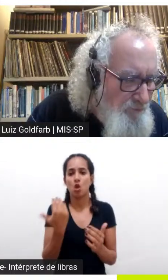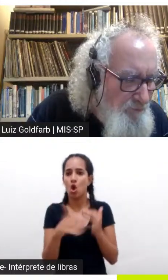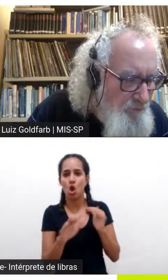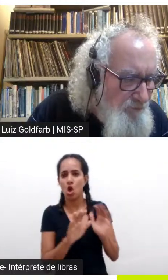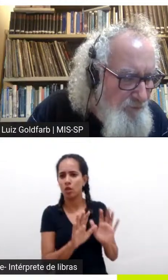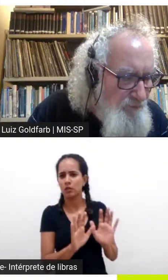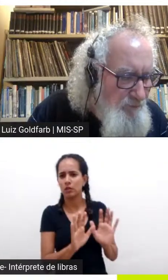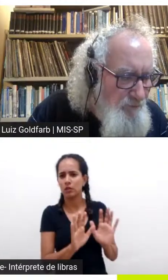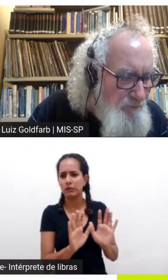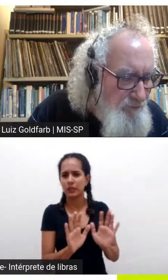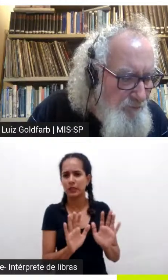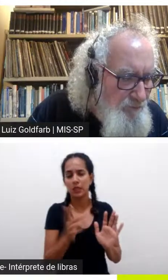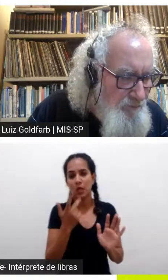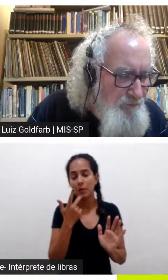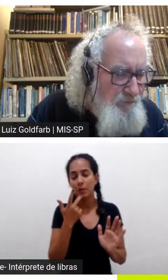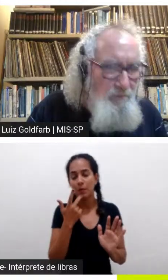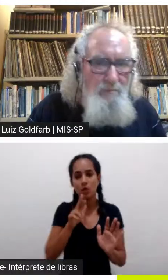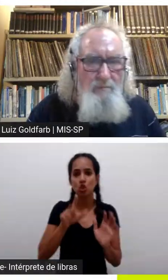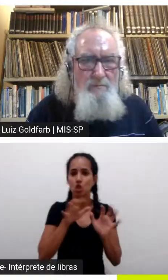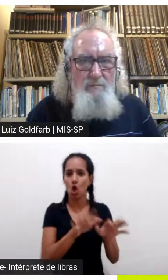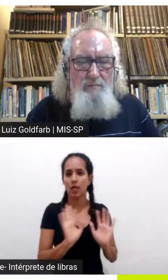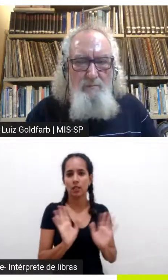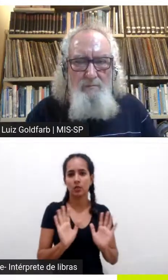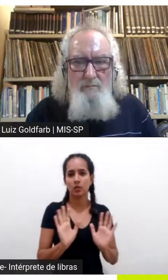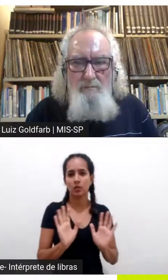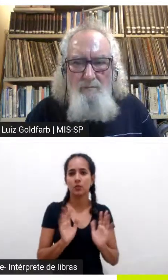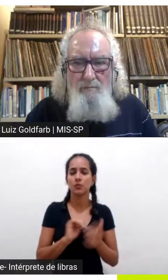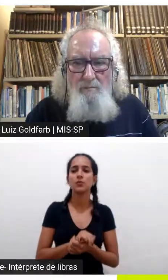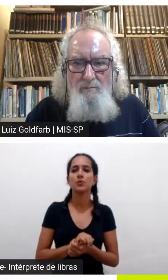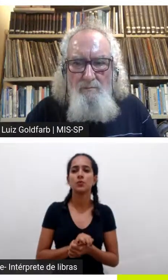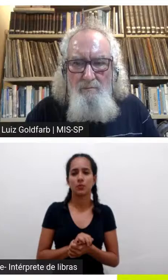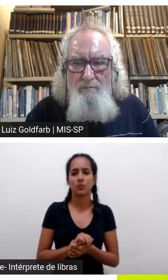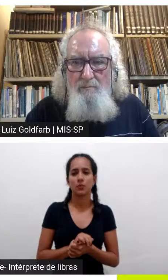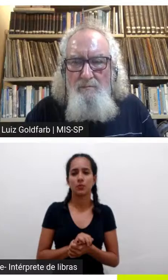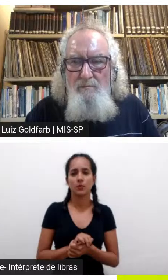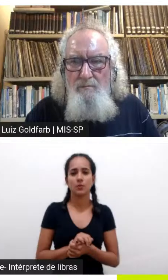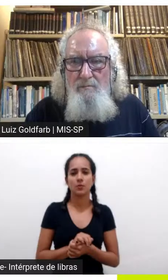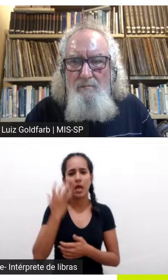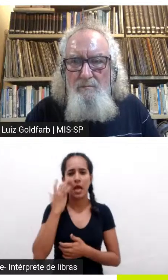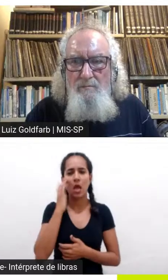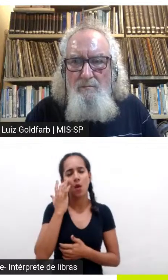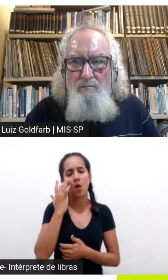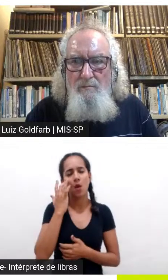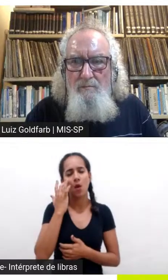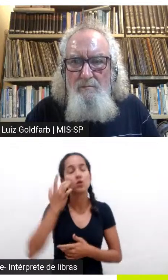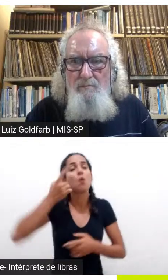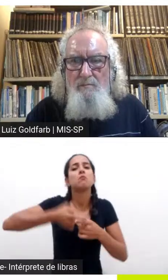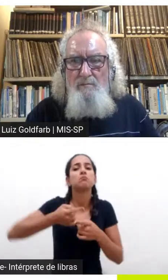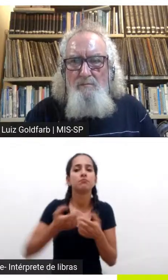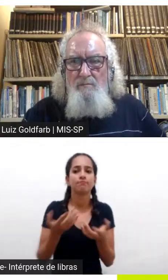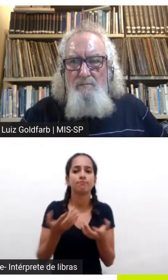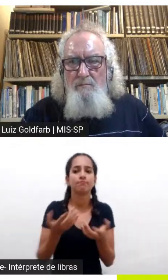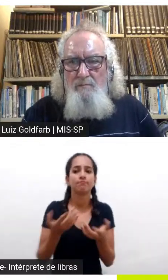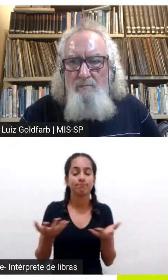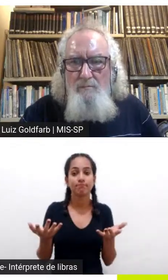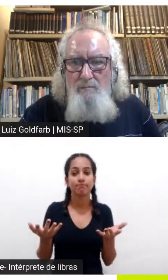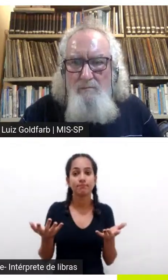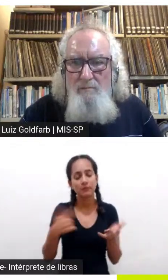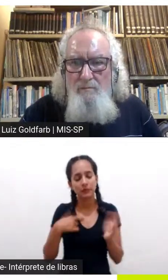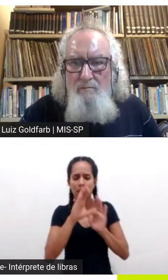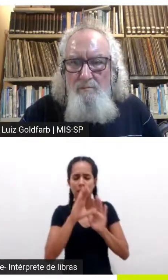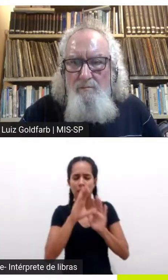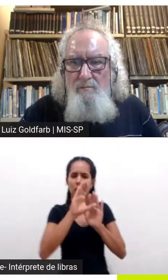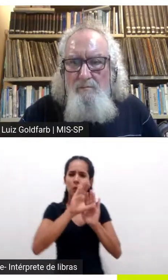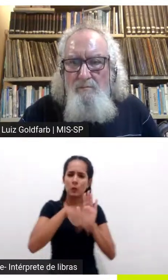pode ser só isso é mas eu acho que é o porquê a razão tá no conceito tá no porquê tá no